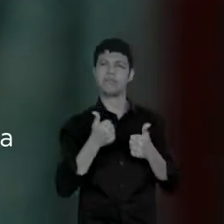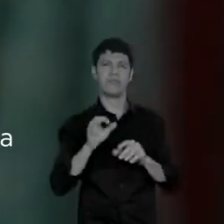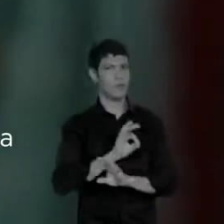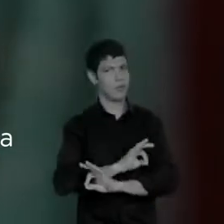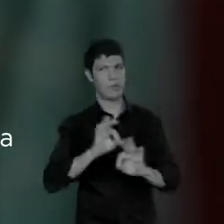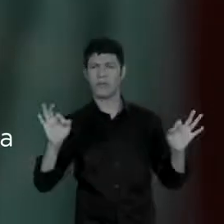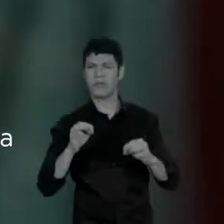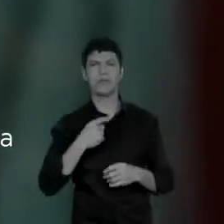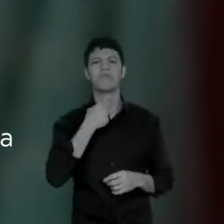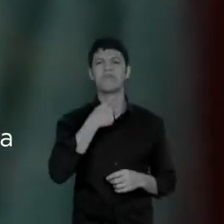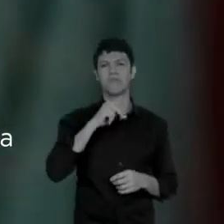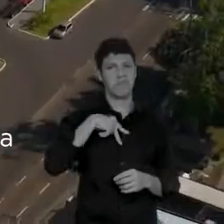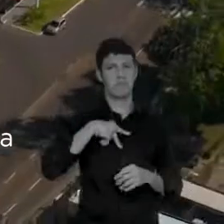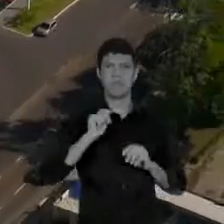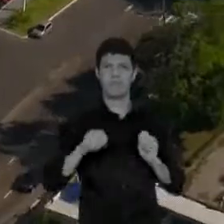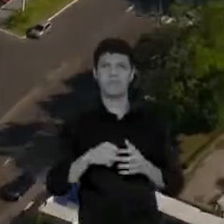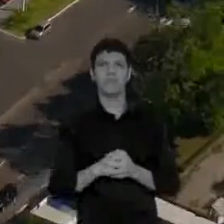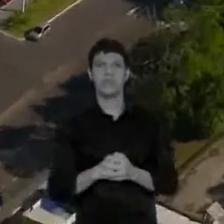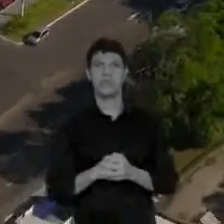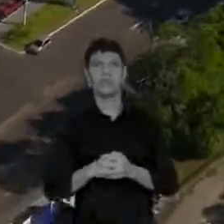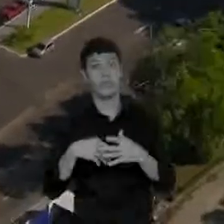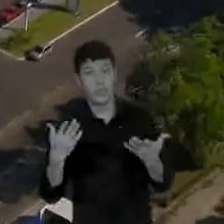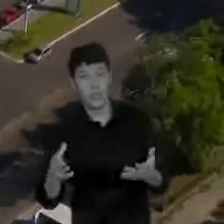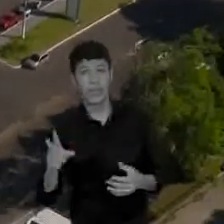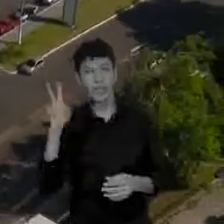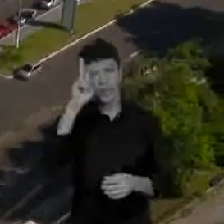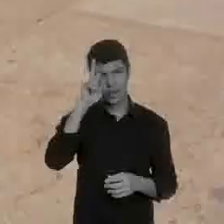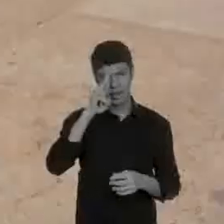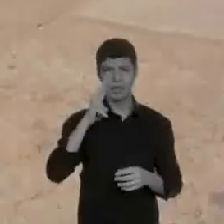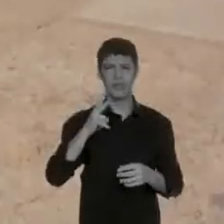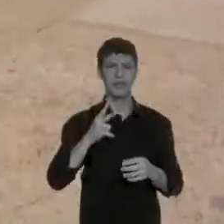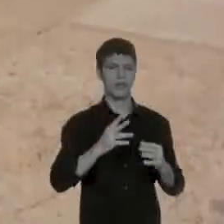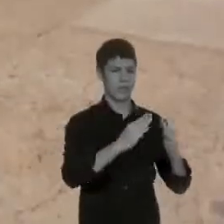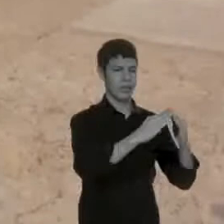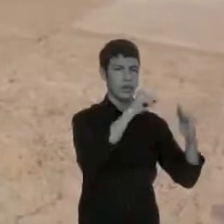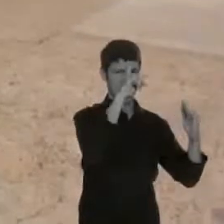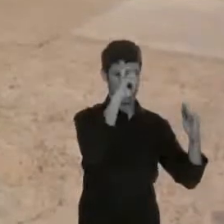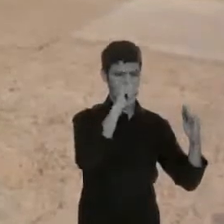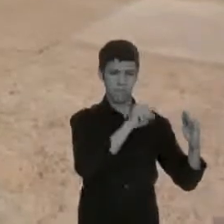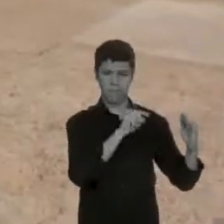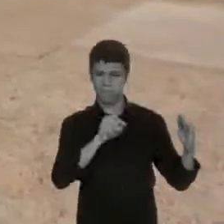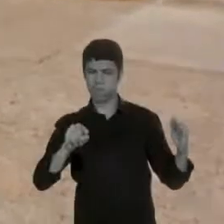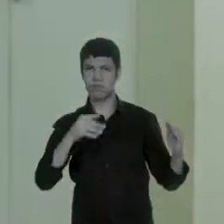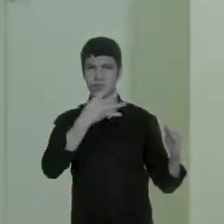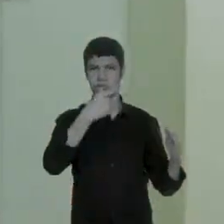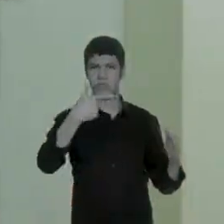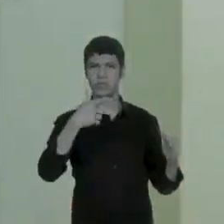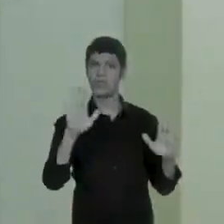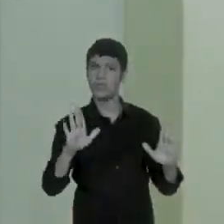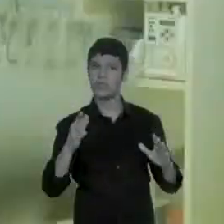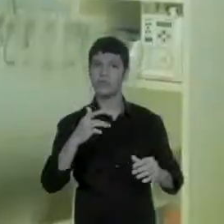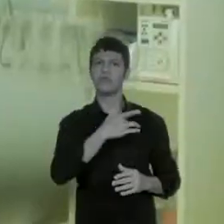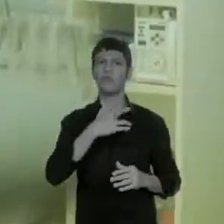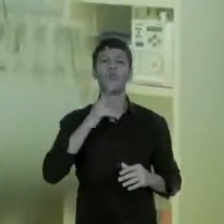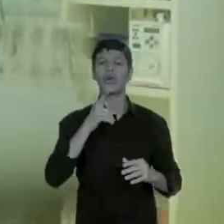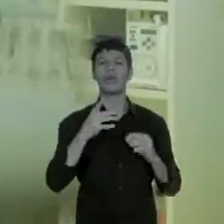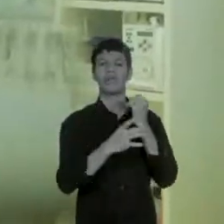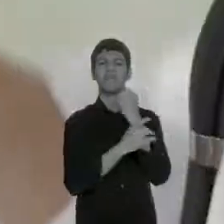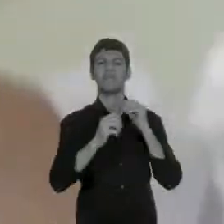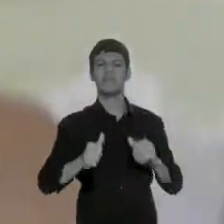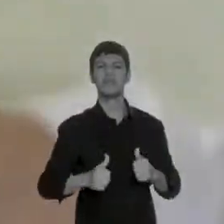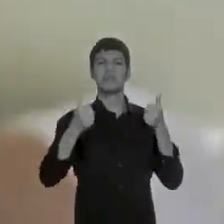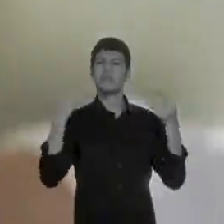Acende a luz a hora que precisa. Construímos 42 hospitais. A saúde não era perfeita, mas você era